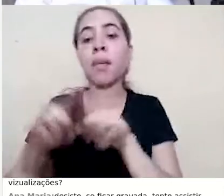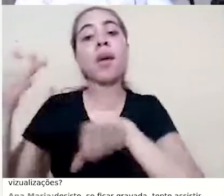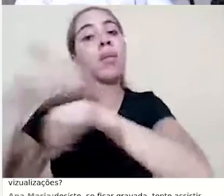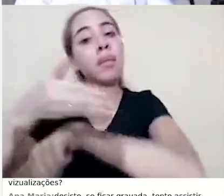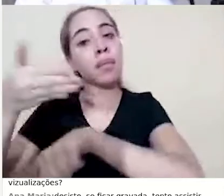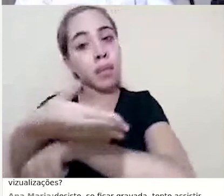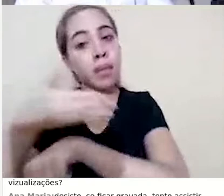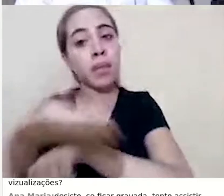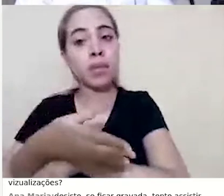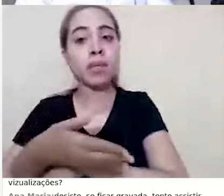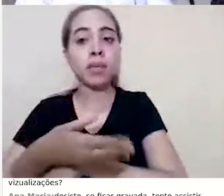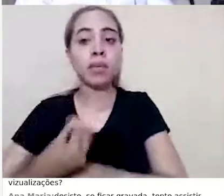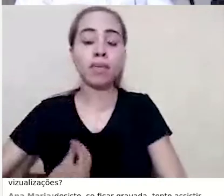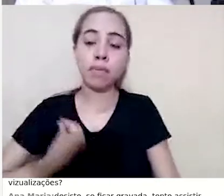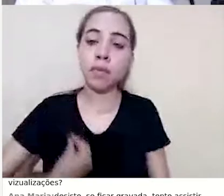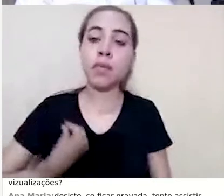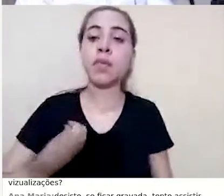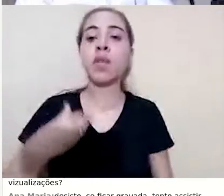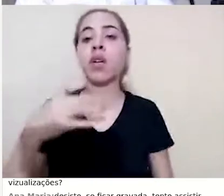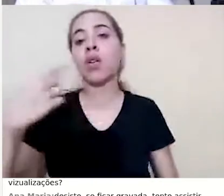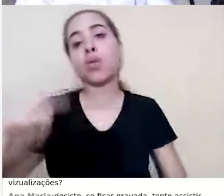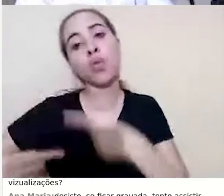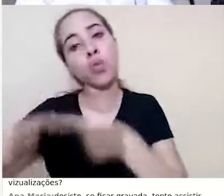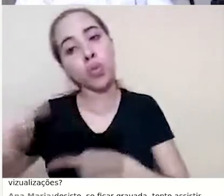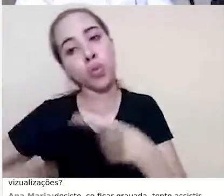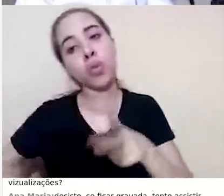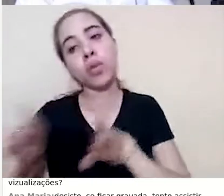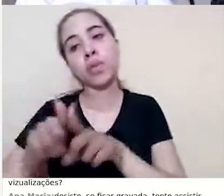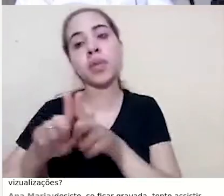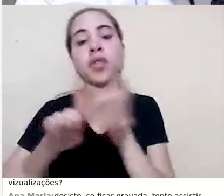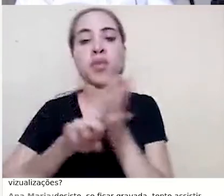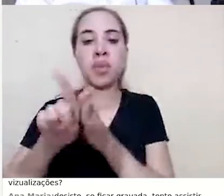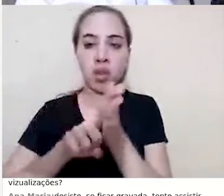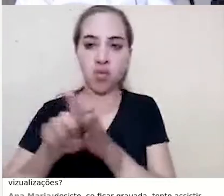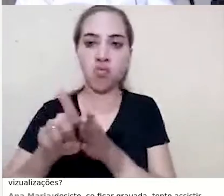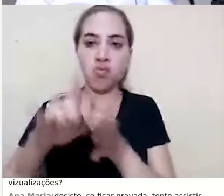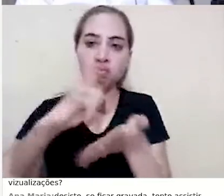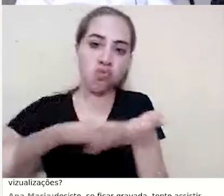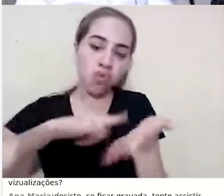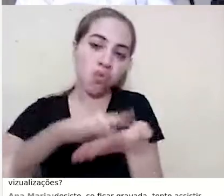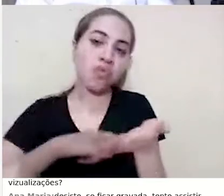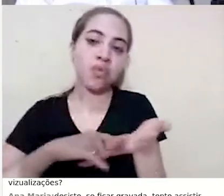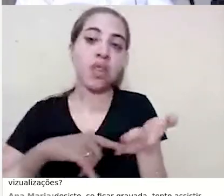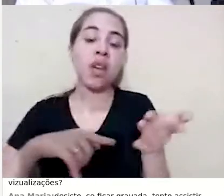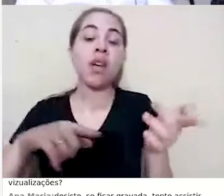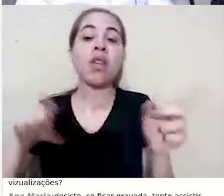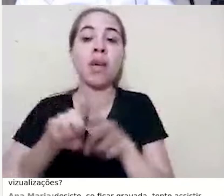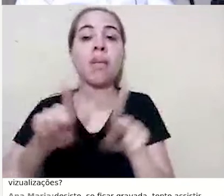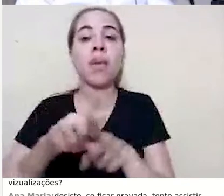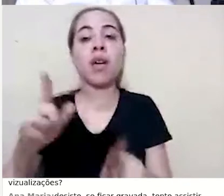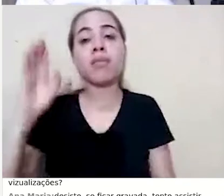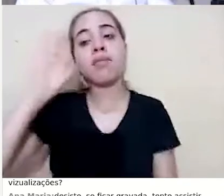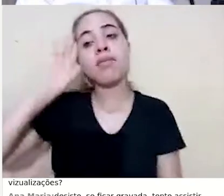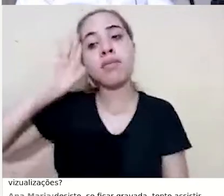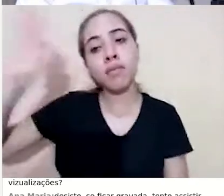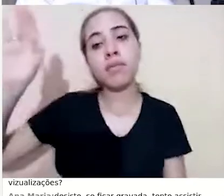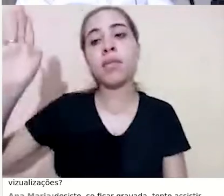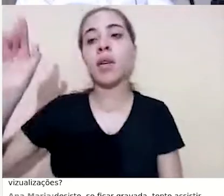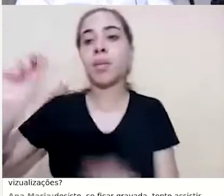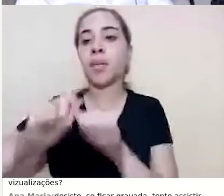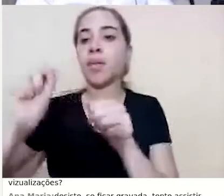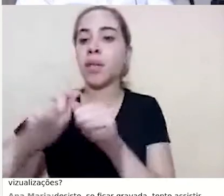em fórum e envio de questionários. Esse é um dos recursos principais para fazer o